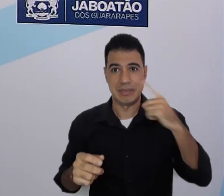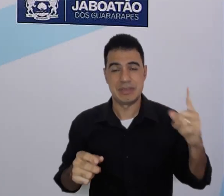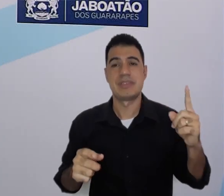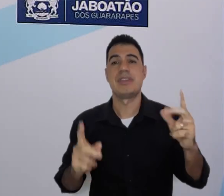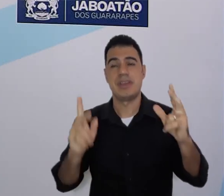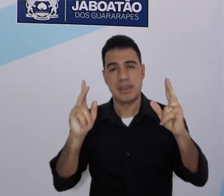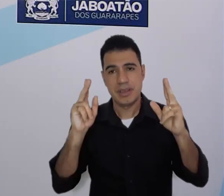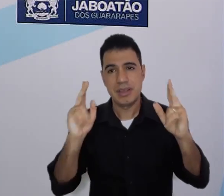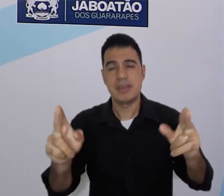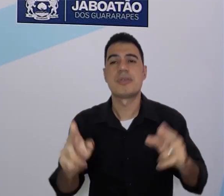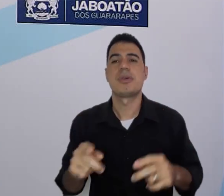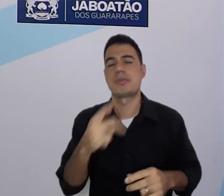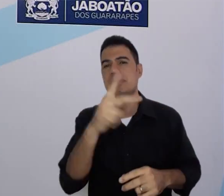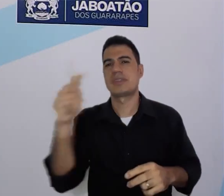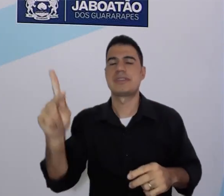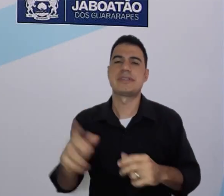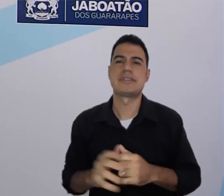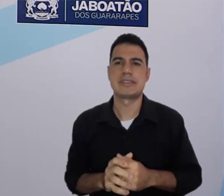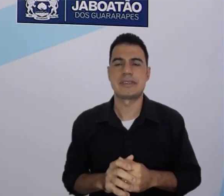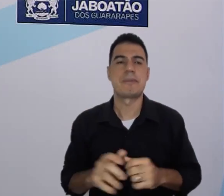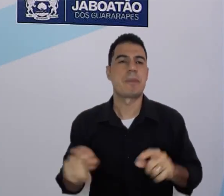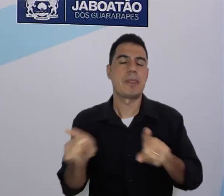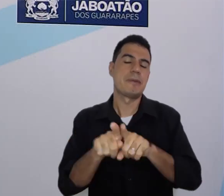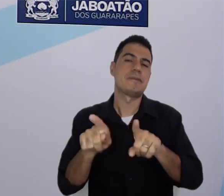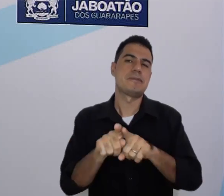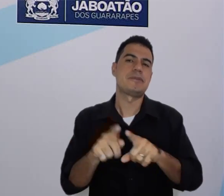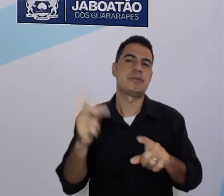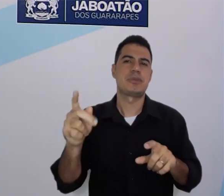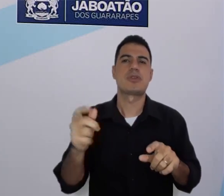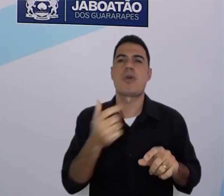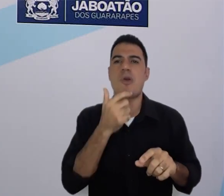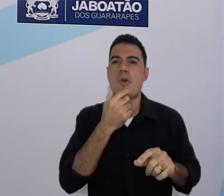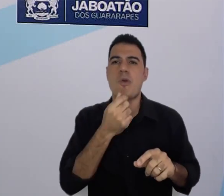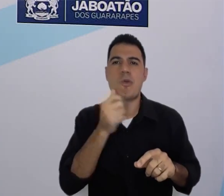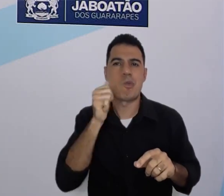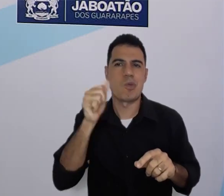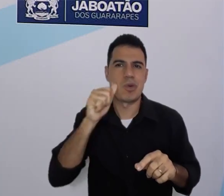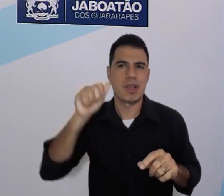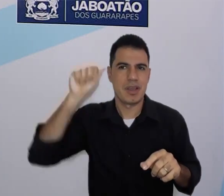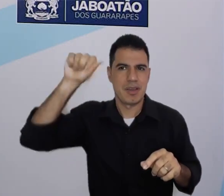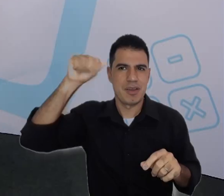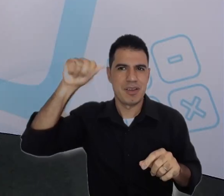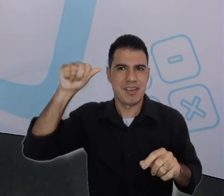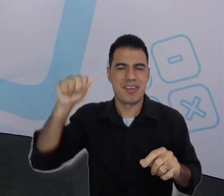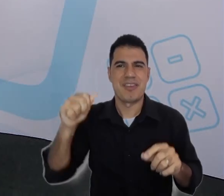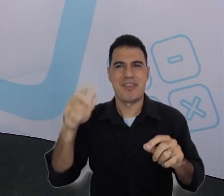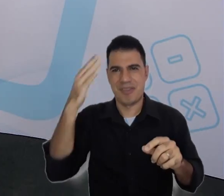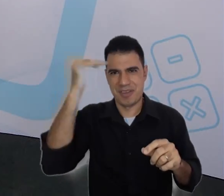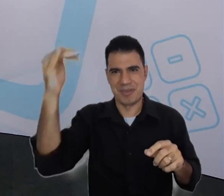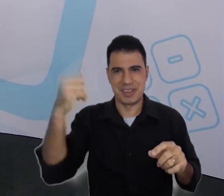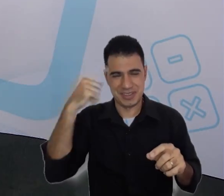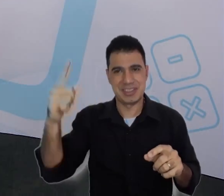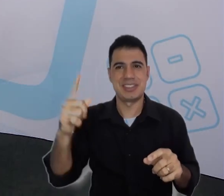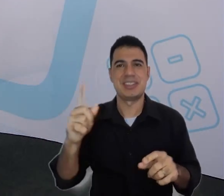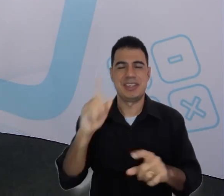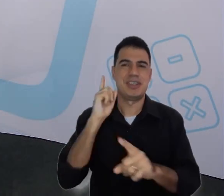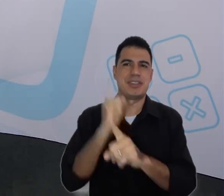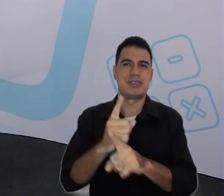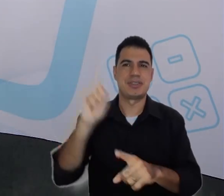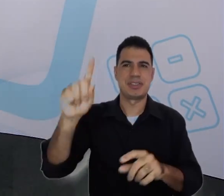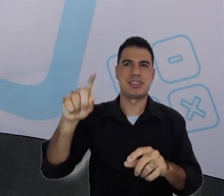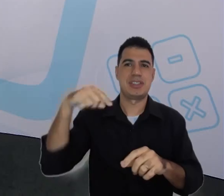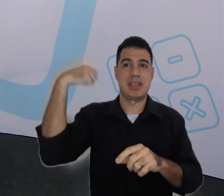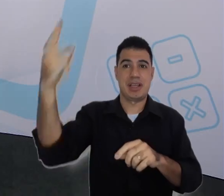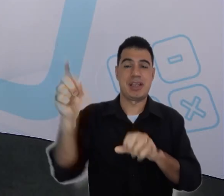apresentação vocês vão fazer com a Marina Rui Barbosa. Tudo bem? Então, eu vejo vocês na próxima